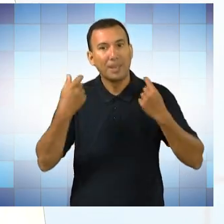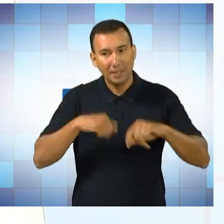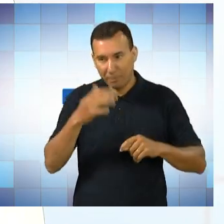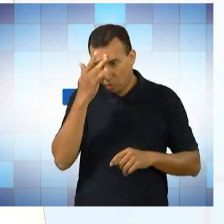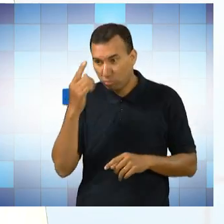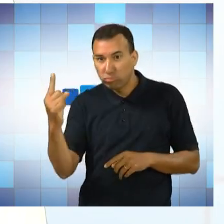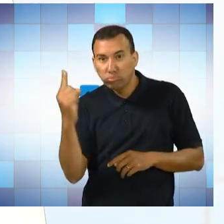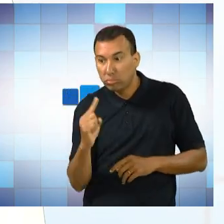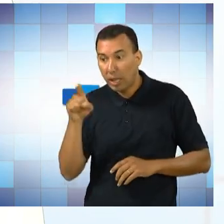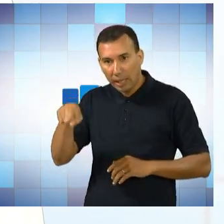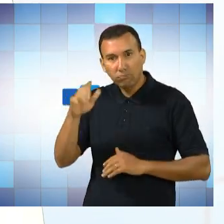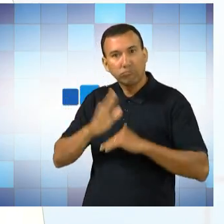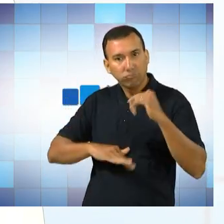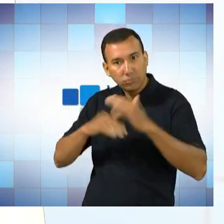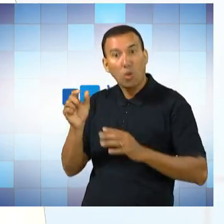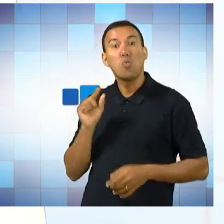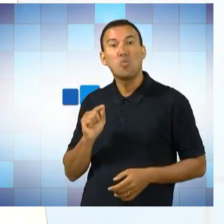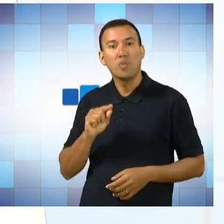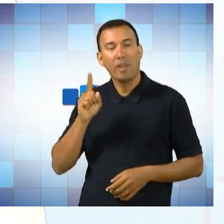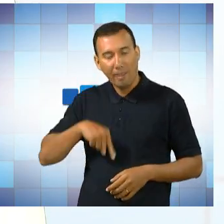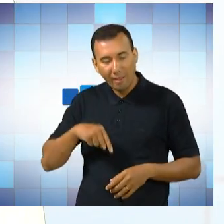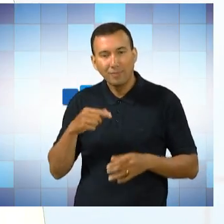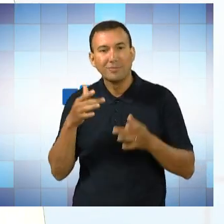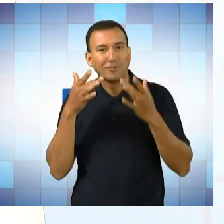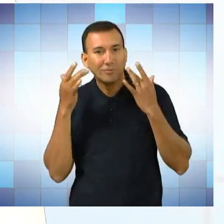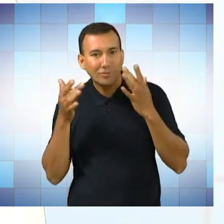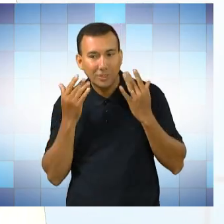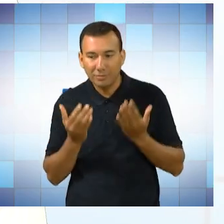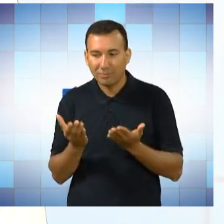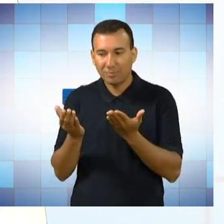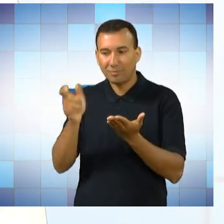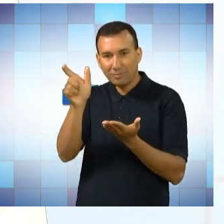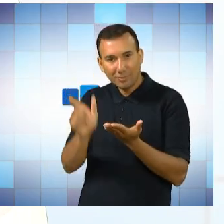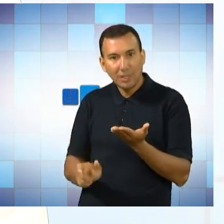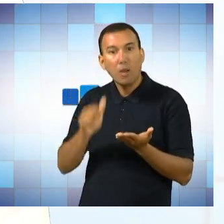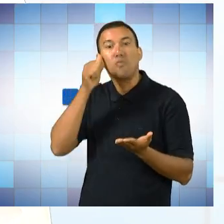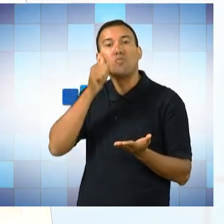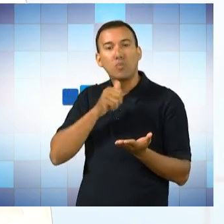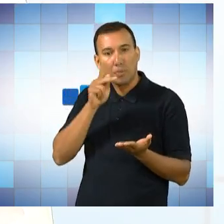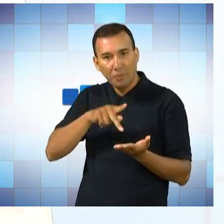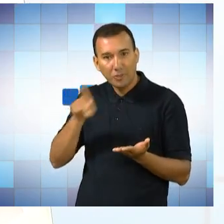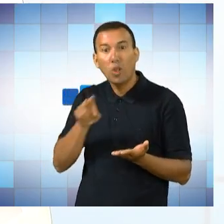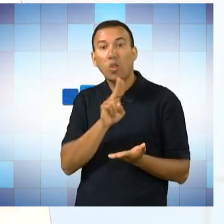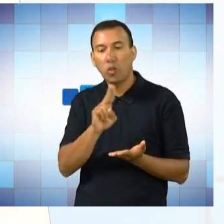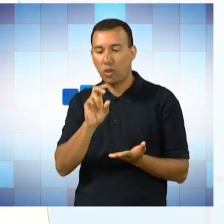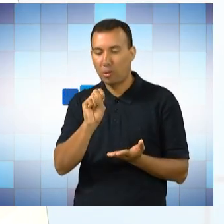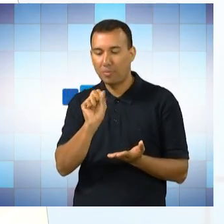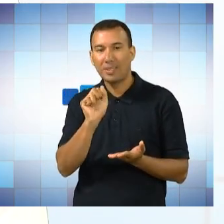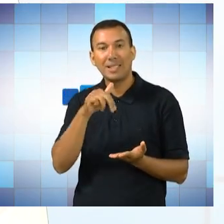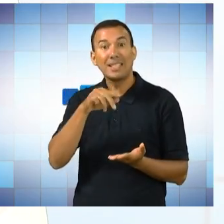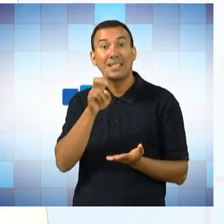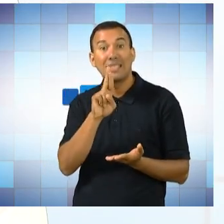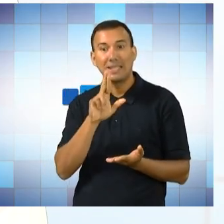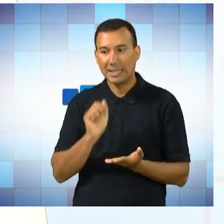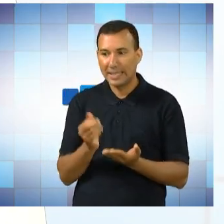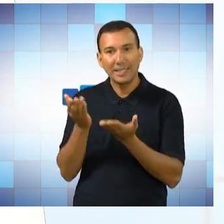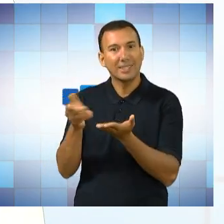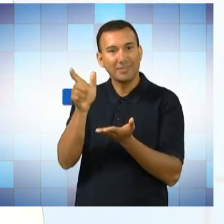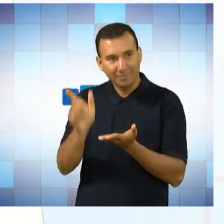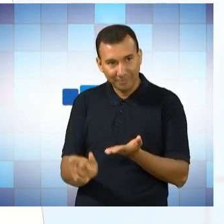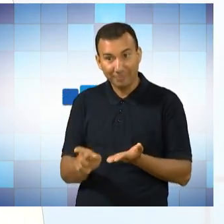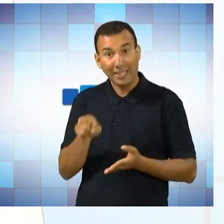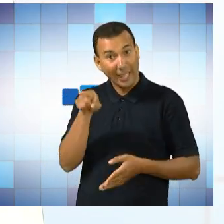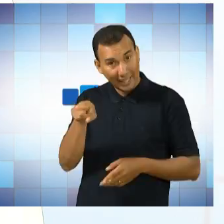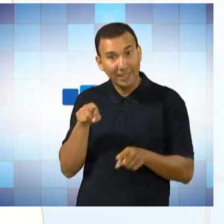especialista na área de teatro. E essa especialista é a professora Sandra Loyola. Ela que também